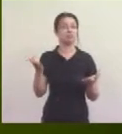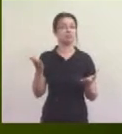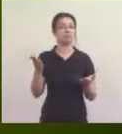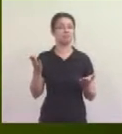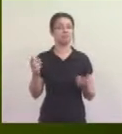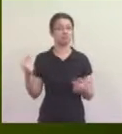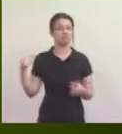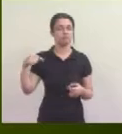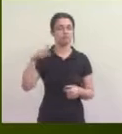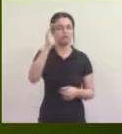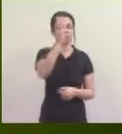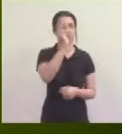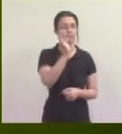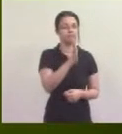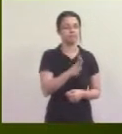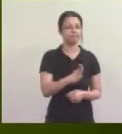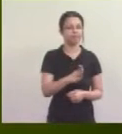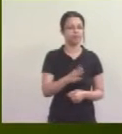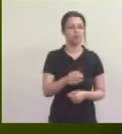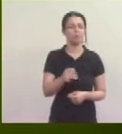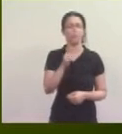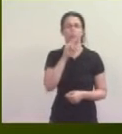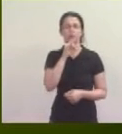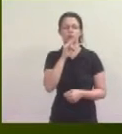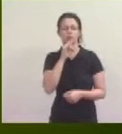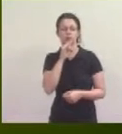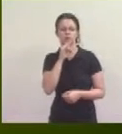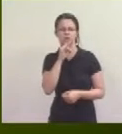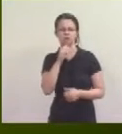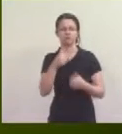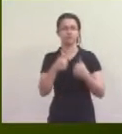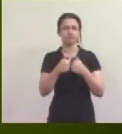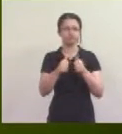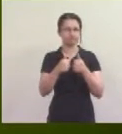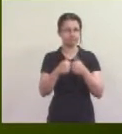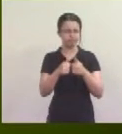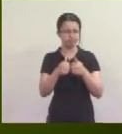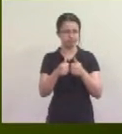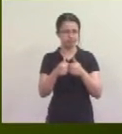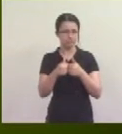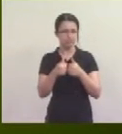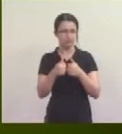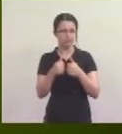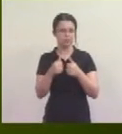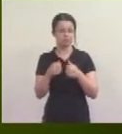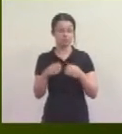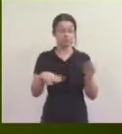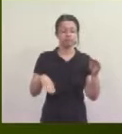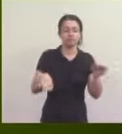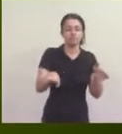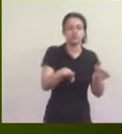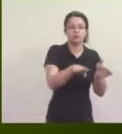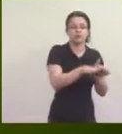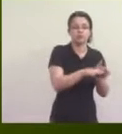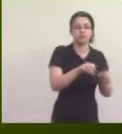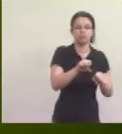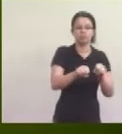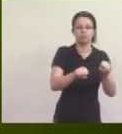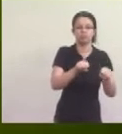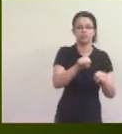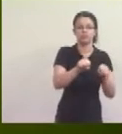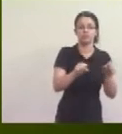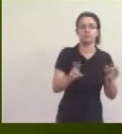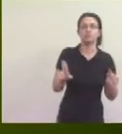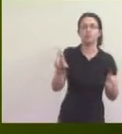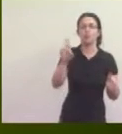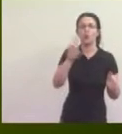chegou no Brasil. Funciona assim. Você desce do transporte público ou estaciona a sua bike e vai ao ponto de estacionamento de